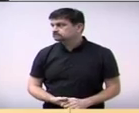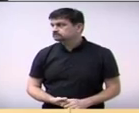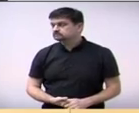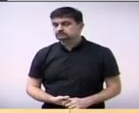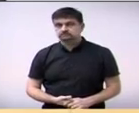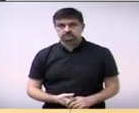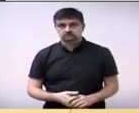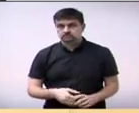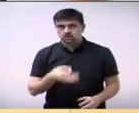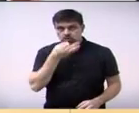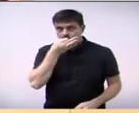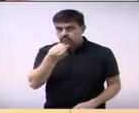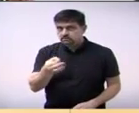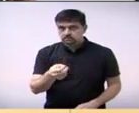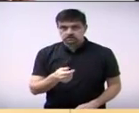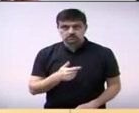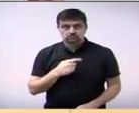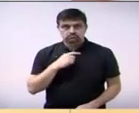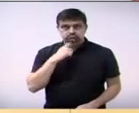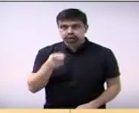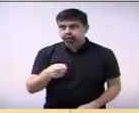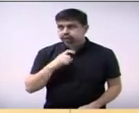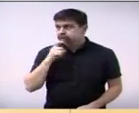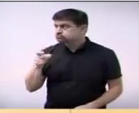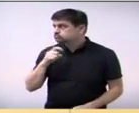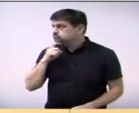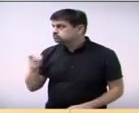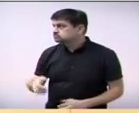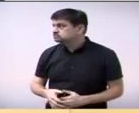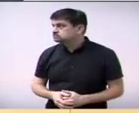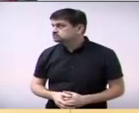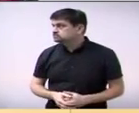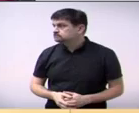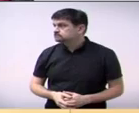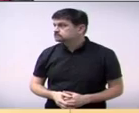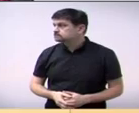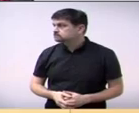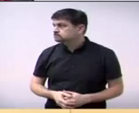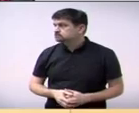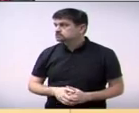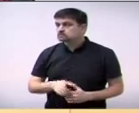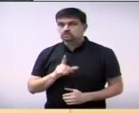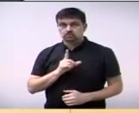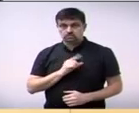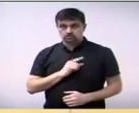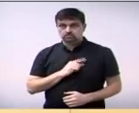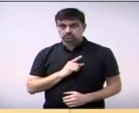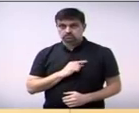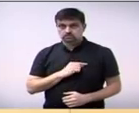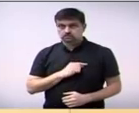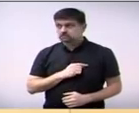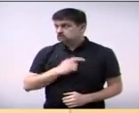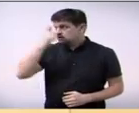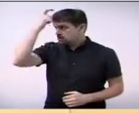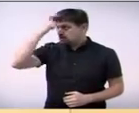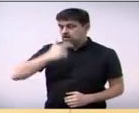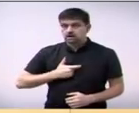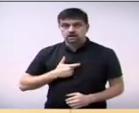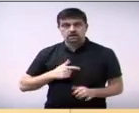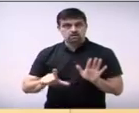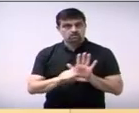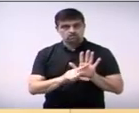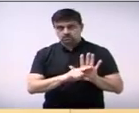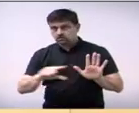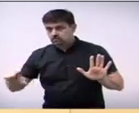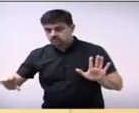Ninguém querendo fazer uso da palavra. Qual a palavra do vereador Custódio Campos? Meu voto é contrário à emenda nº